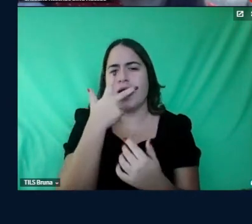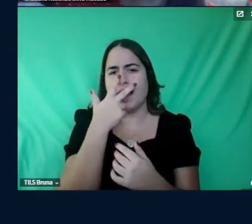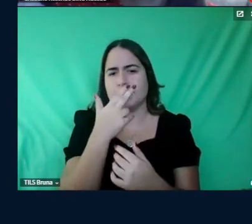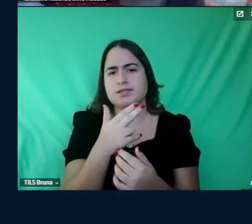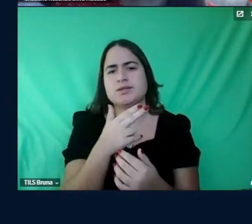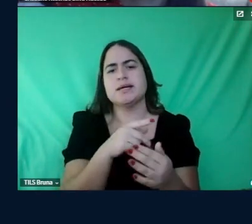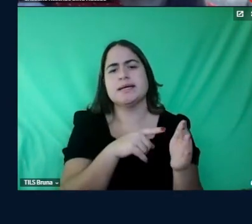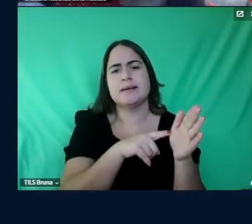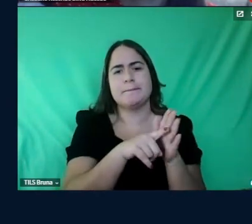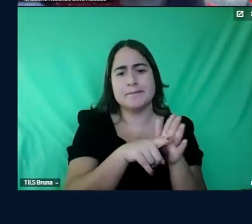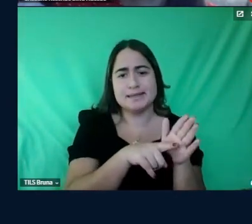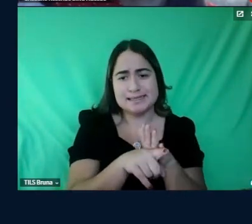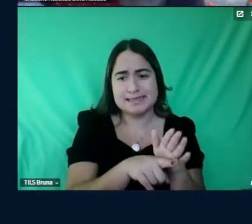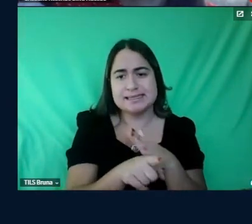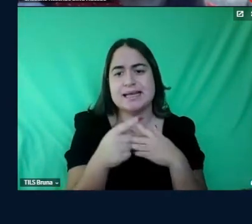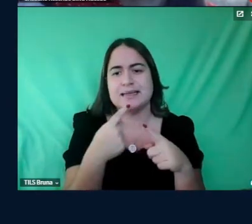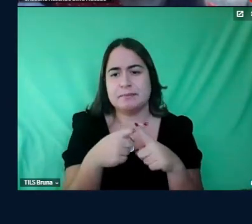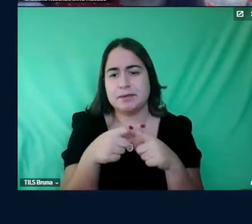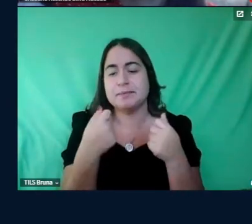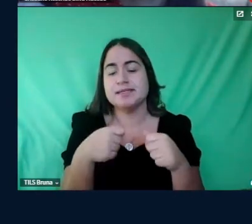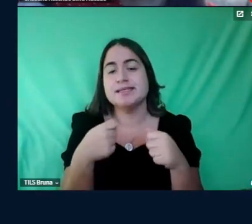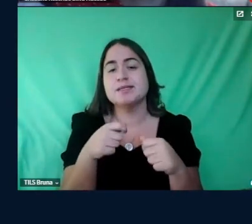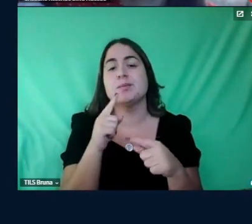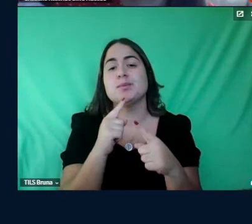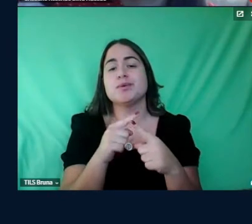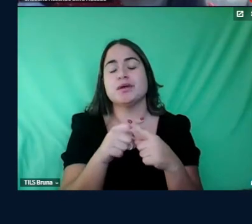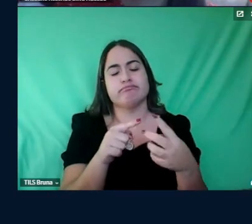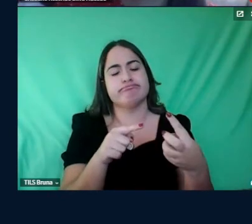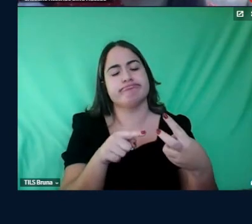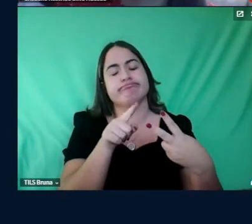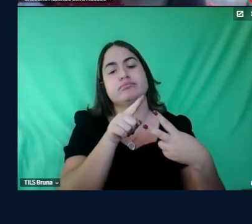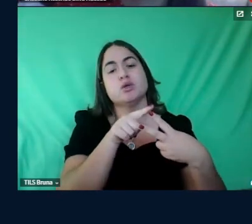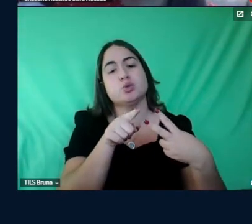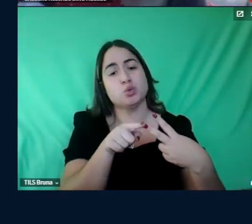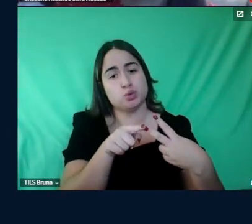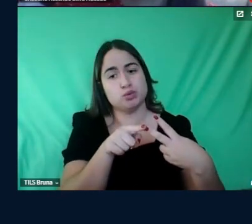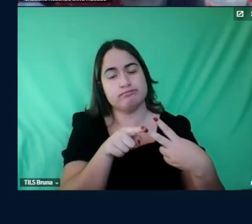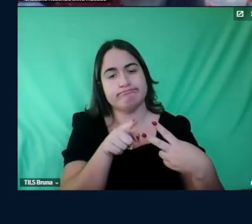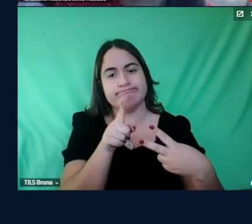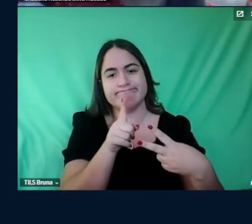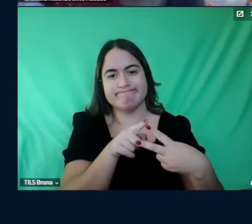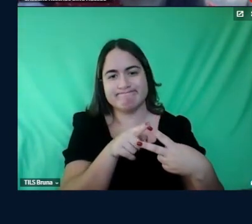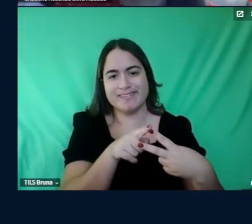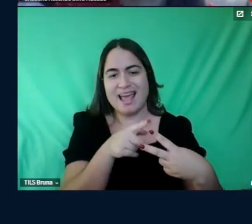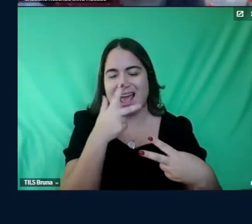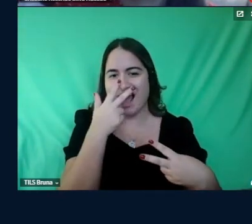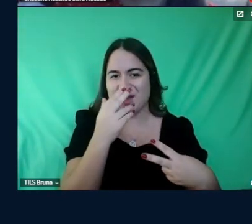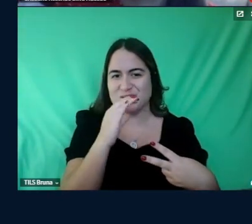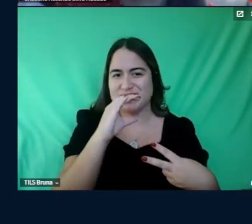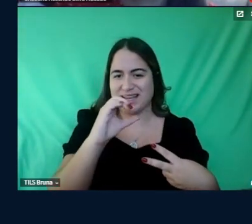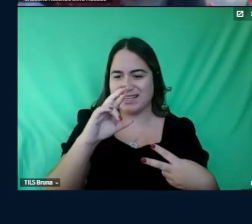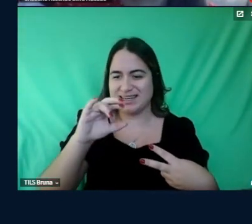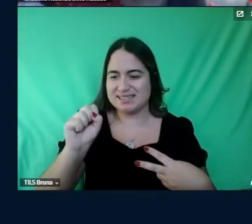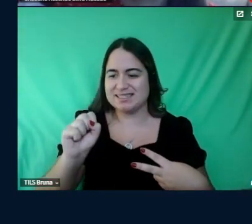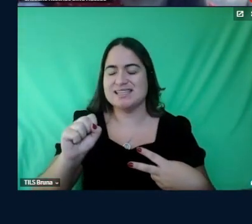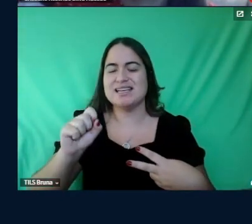é necessária por dois motivos acho que a Cristiane toca ela faz escolhas